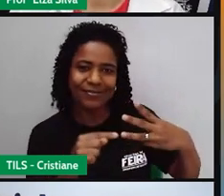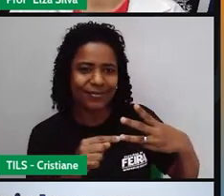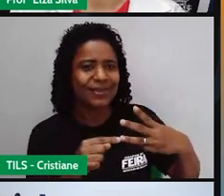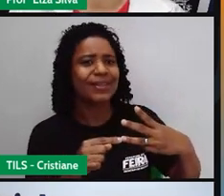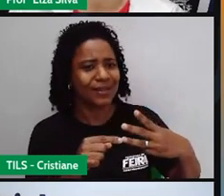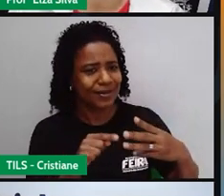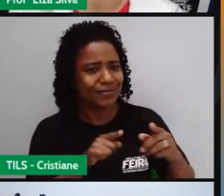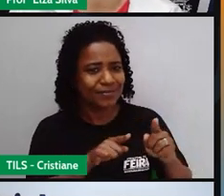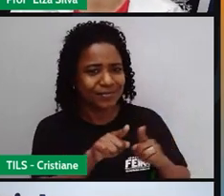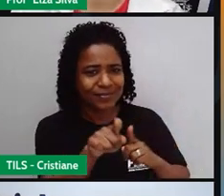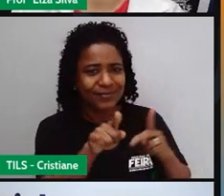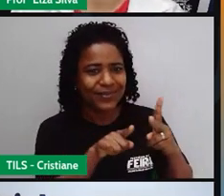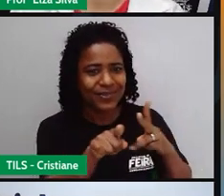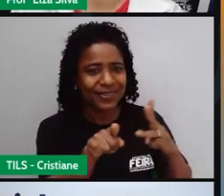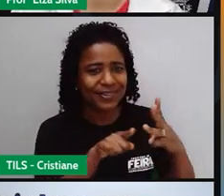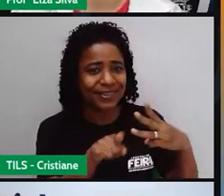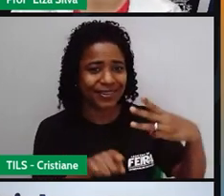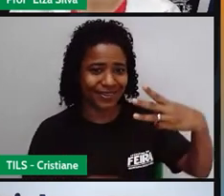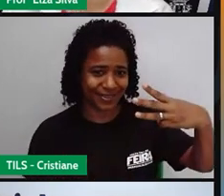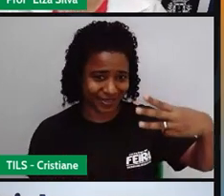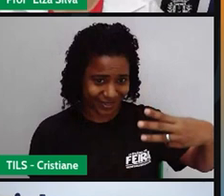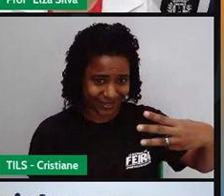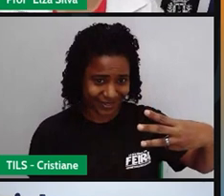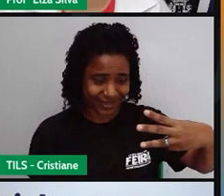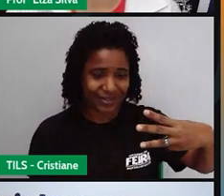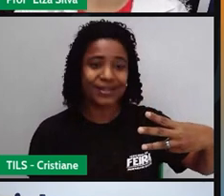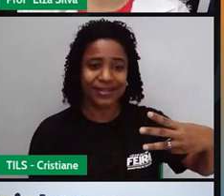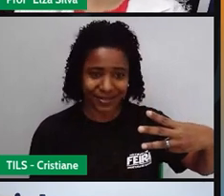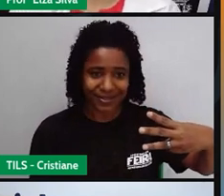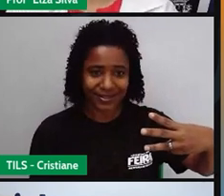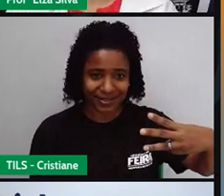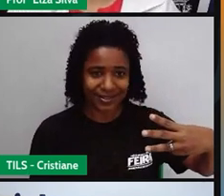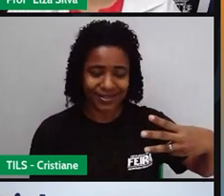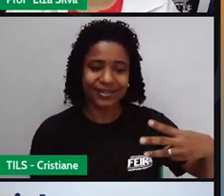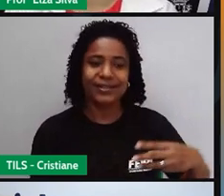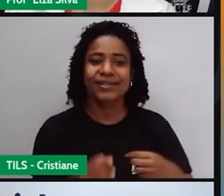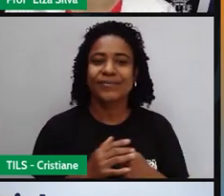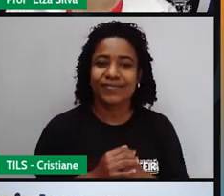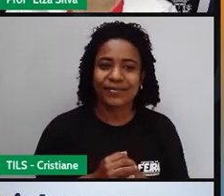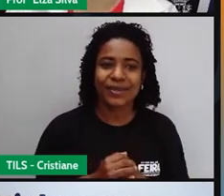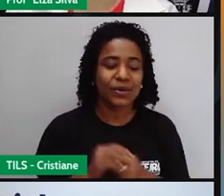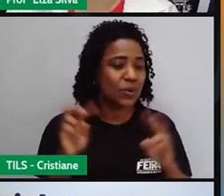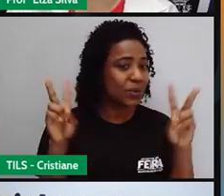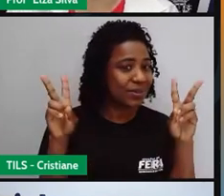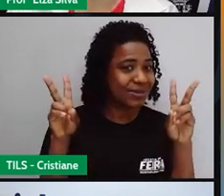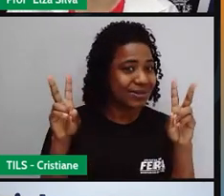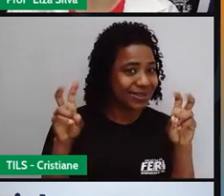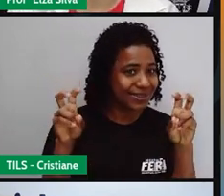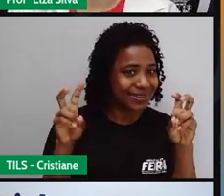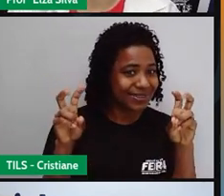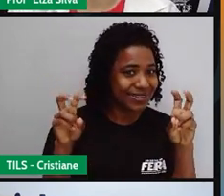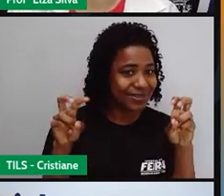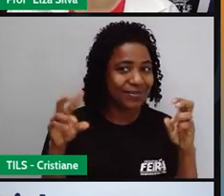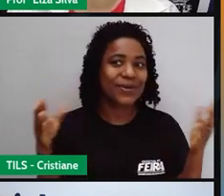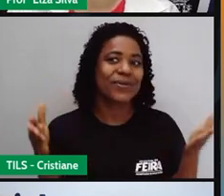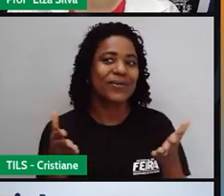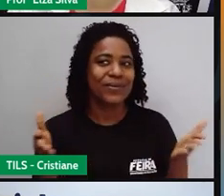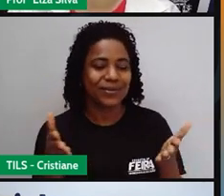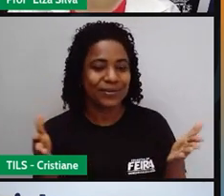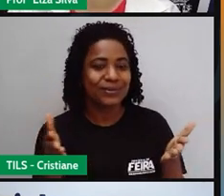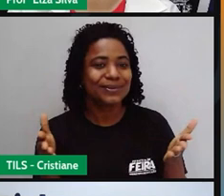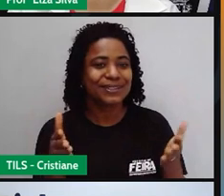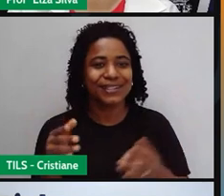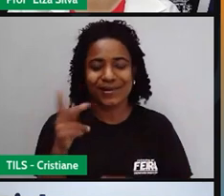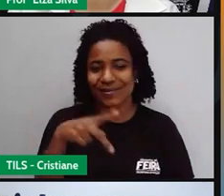são fundamentais para a gente identificar e se relacionar com o tema de hoje. A teacher Elza já deu a dica.